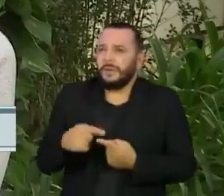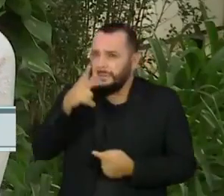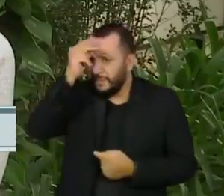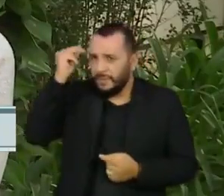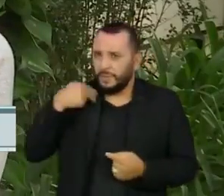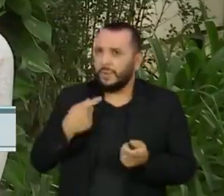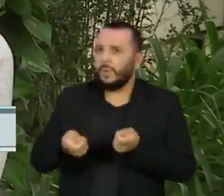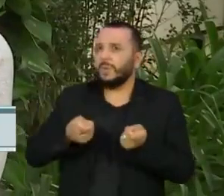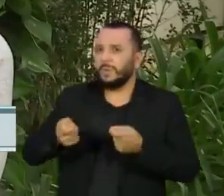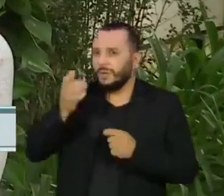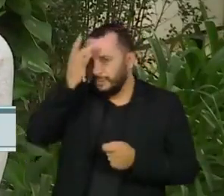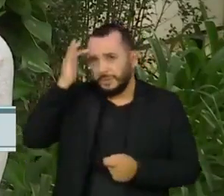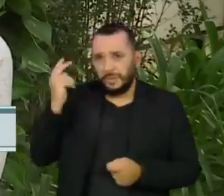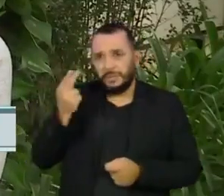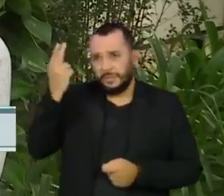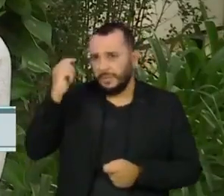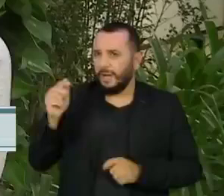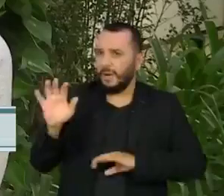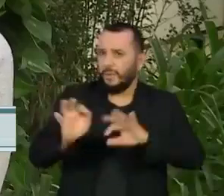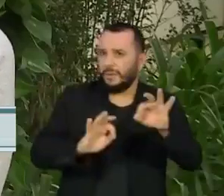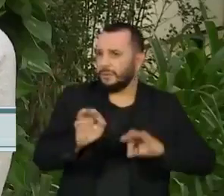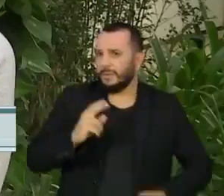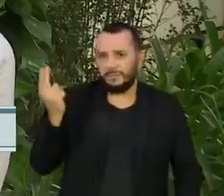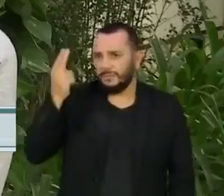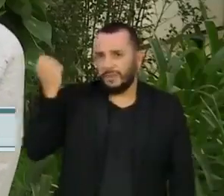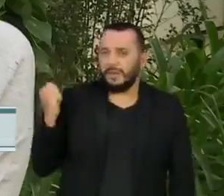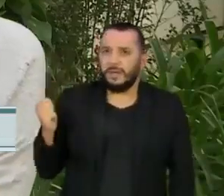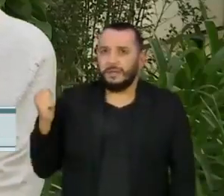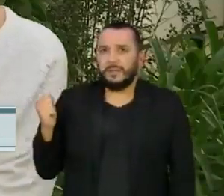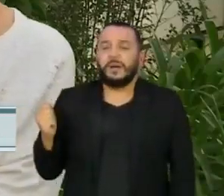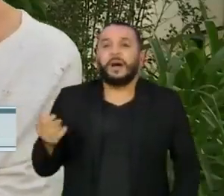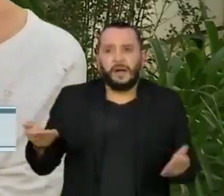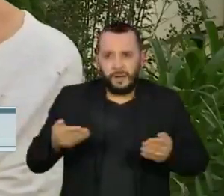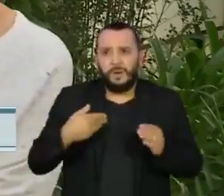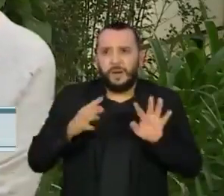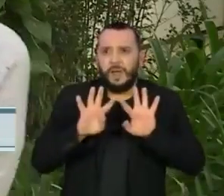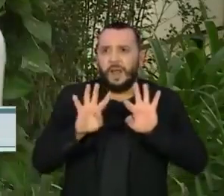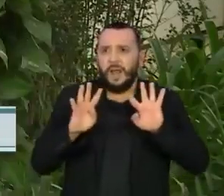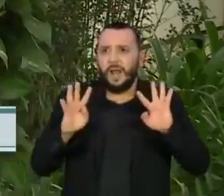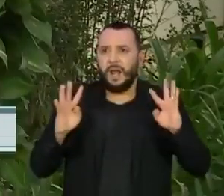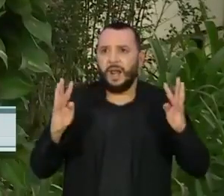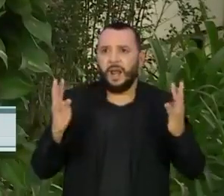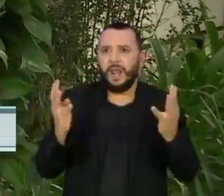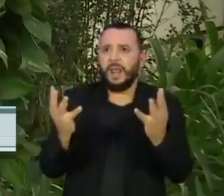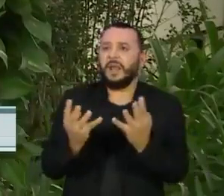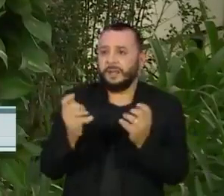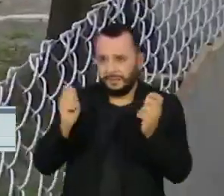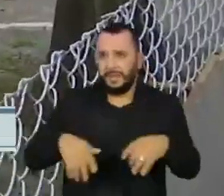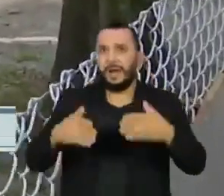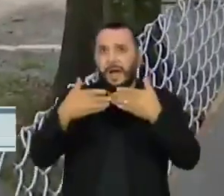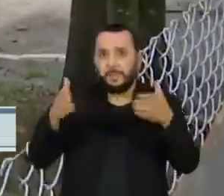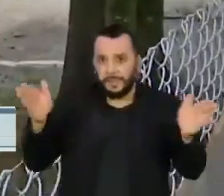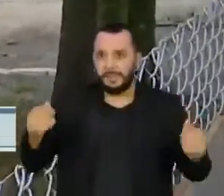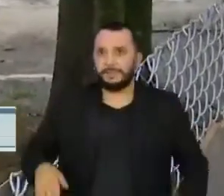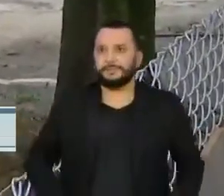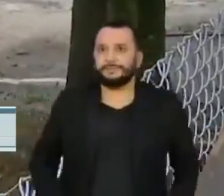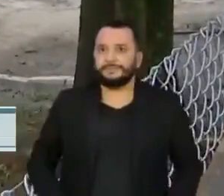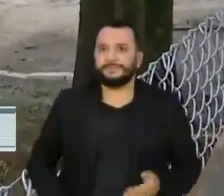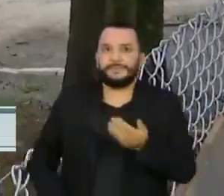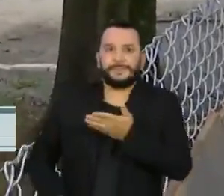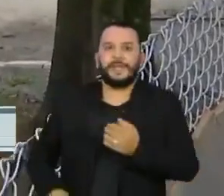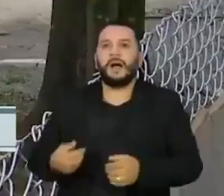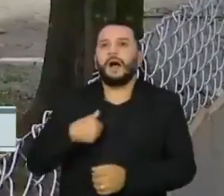a entrada das pessoas e organizar isso. O alambrado vai possibilitar que a praça abra. A ação